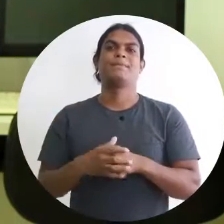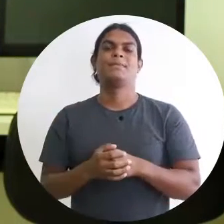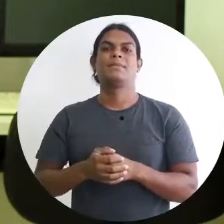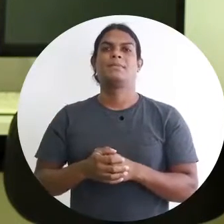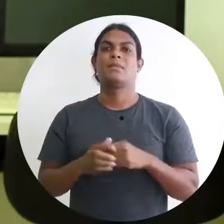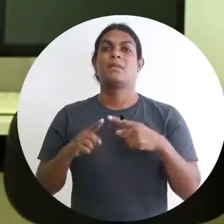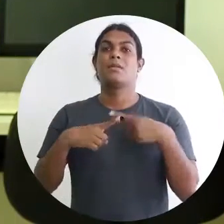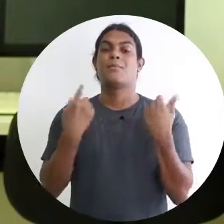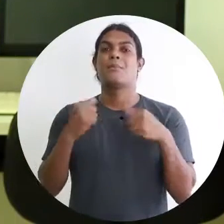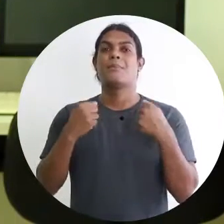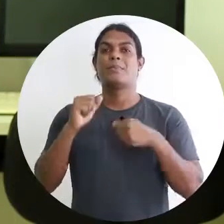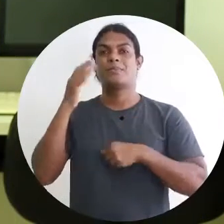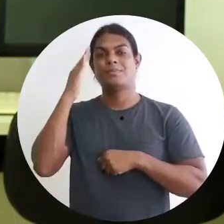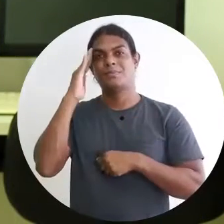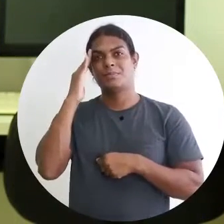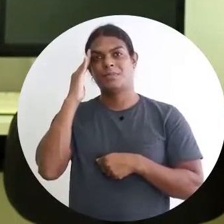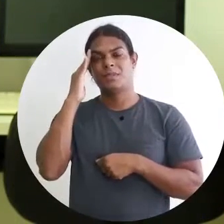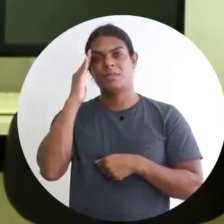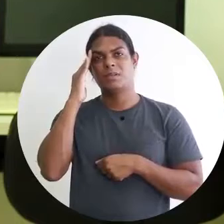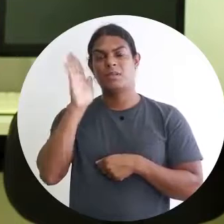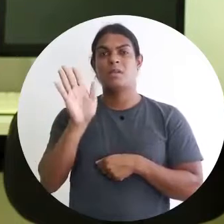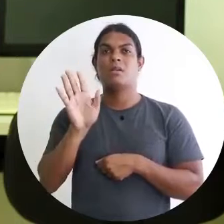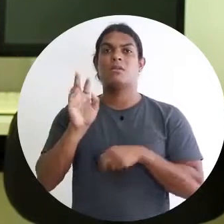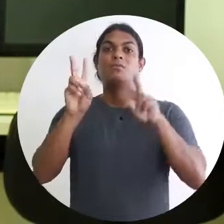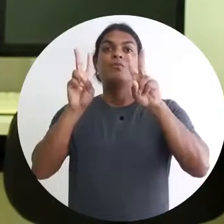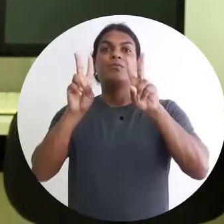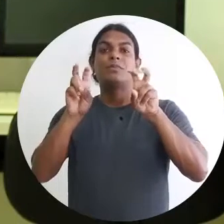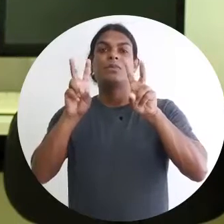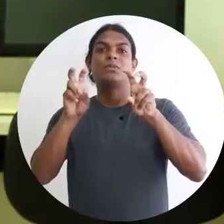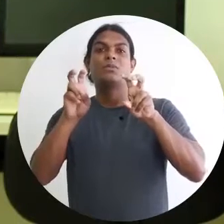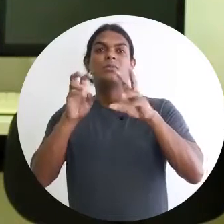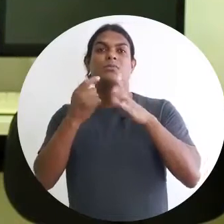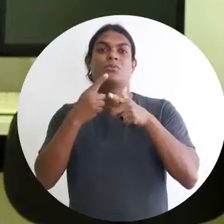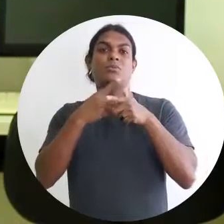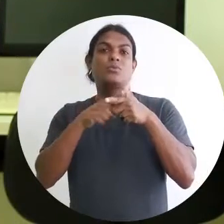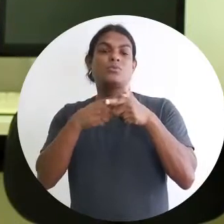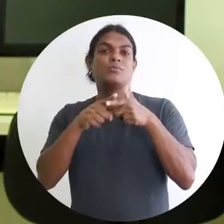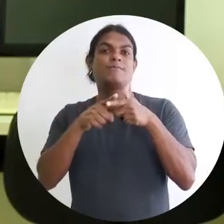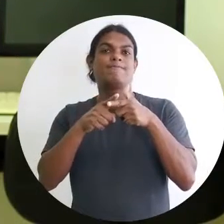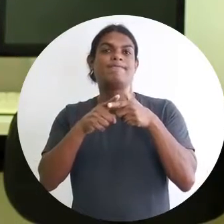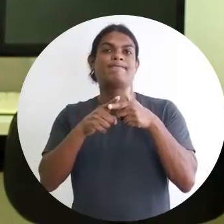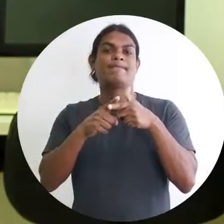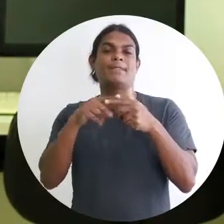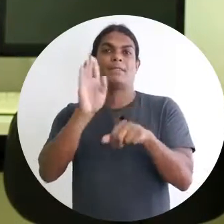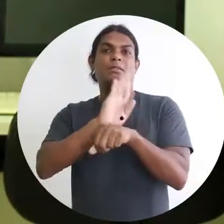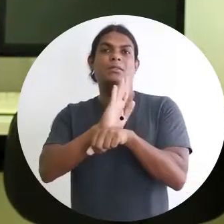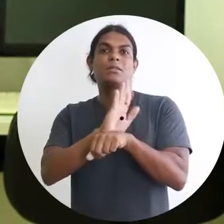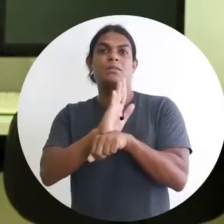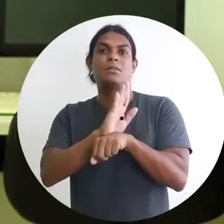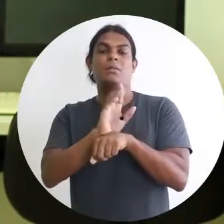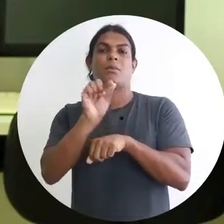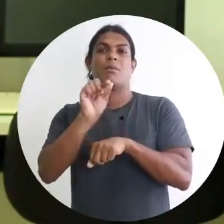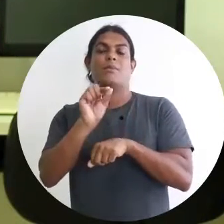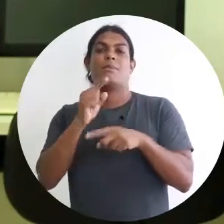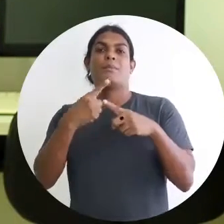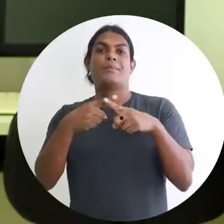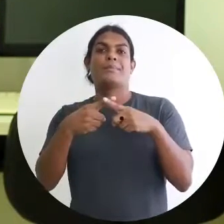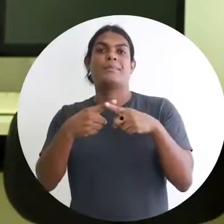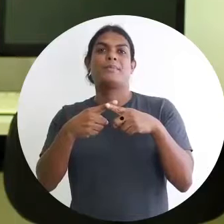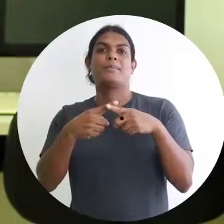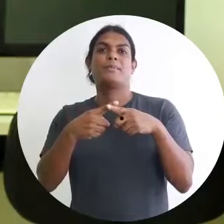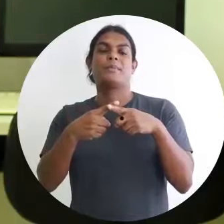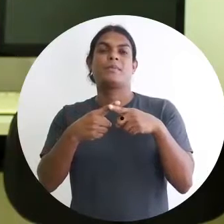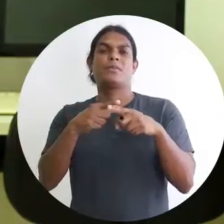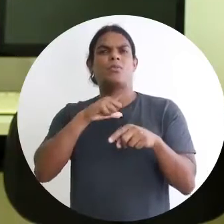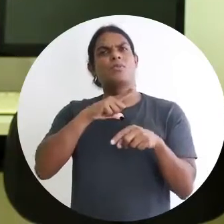questões do cinema em relação ao seguinte. Quando a gente tem um filme que a gente visualiza e escuta